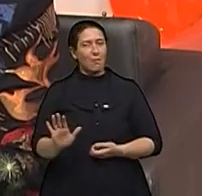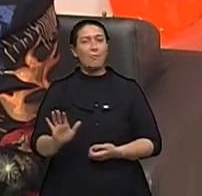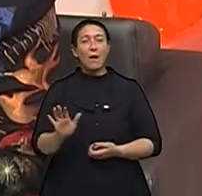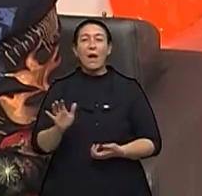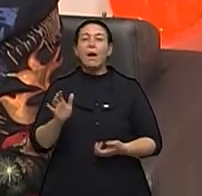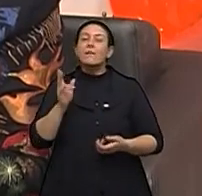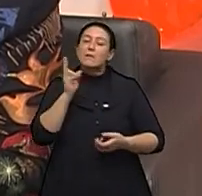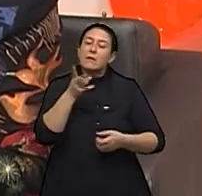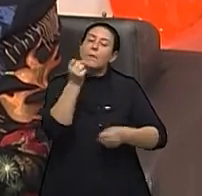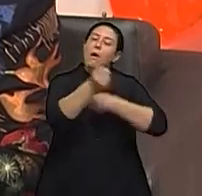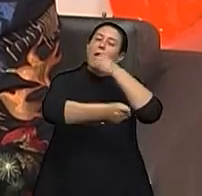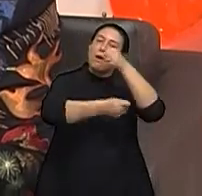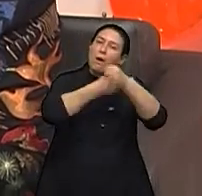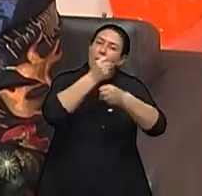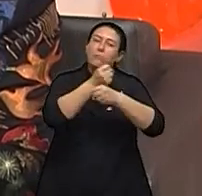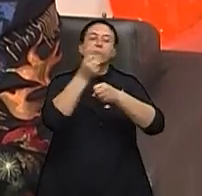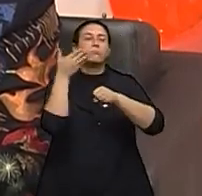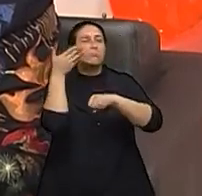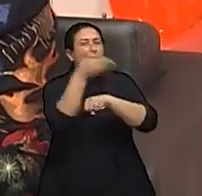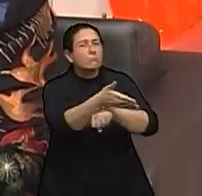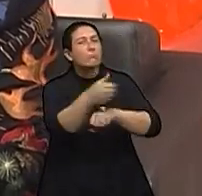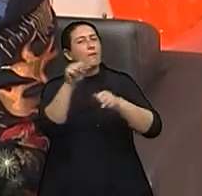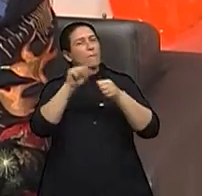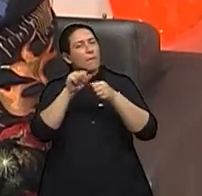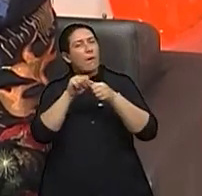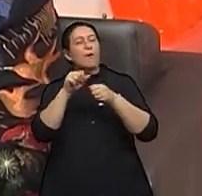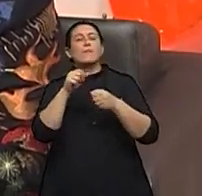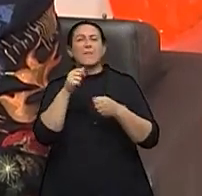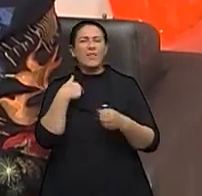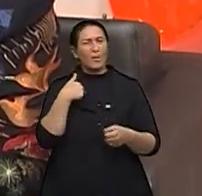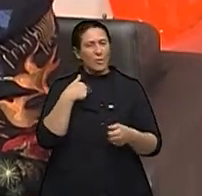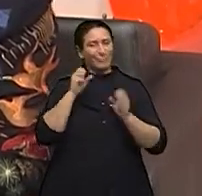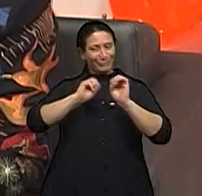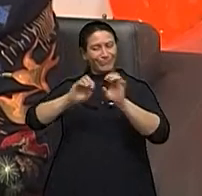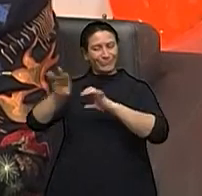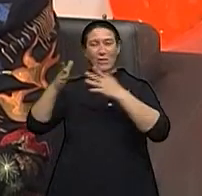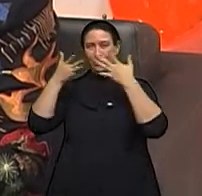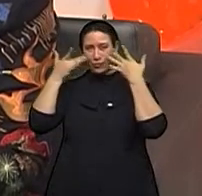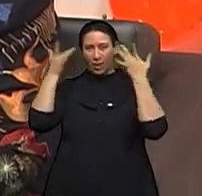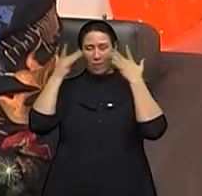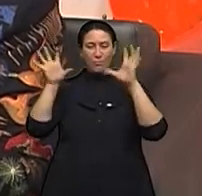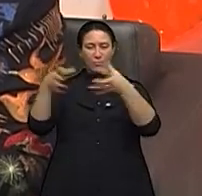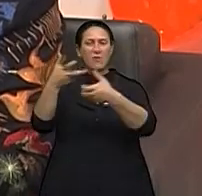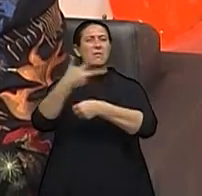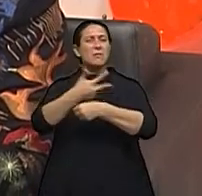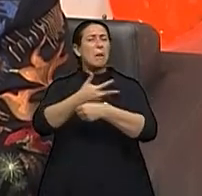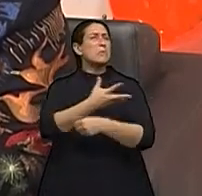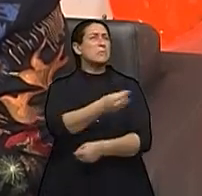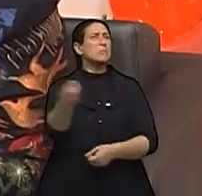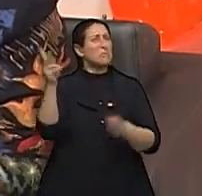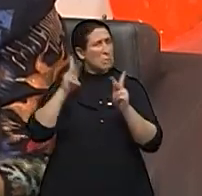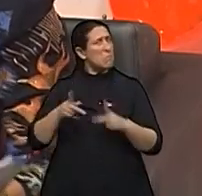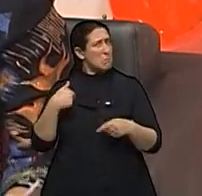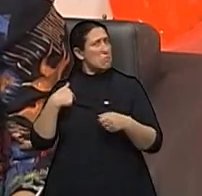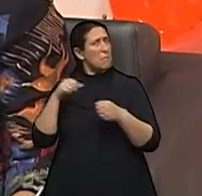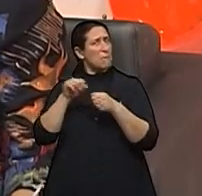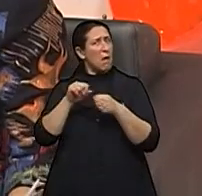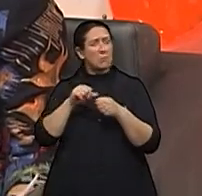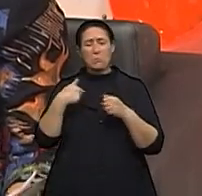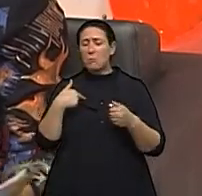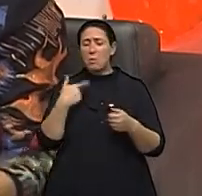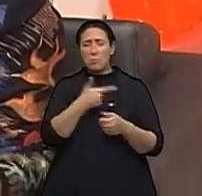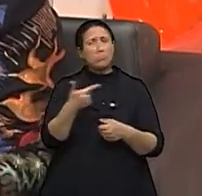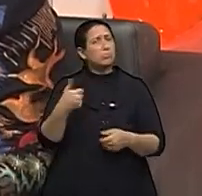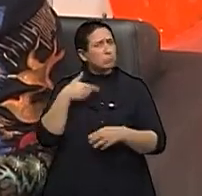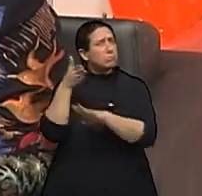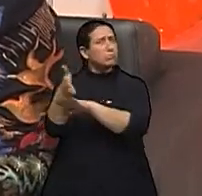Anualmente fazer os exames. Eu dou teatro para terceira idade. Eu já ouvi muitas pessoas de mais idade dizer assim, ah, mas eu fiz e não tinha